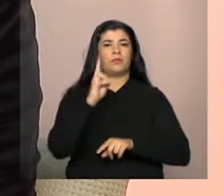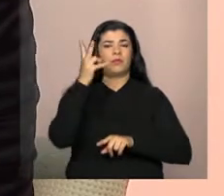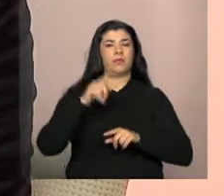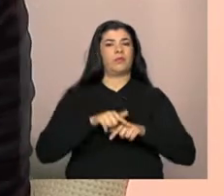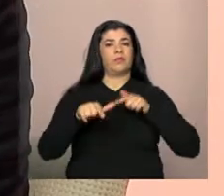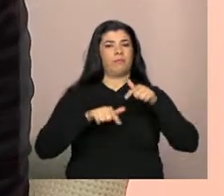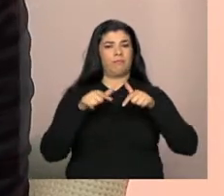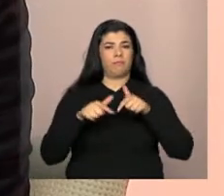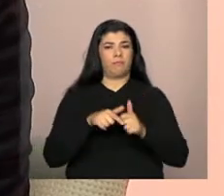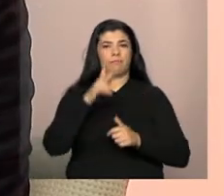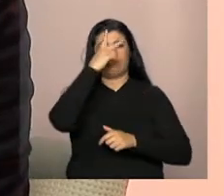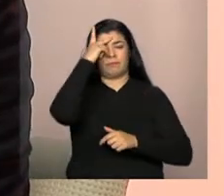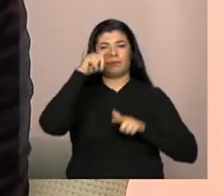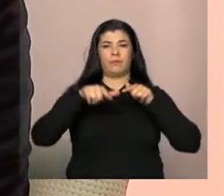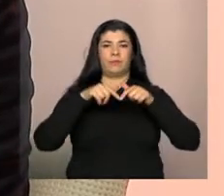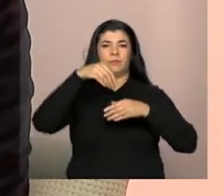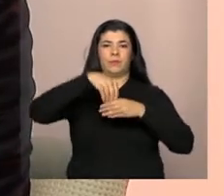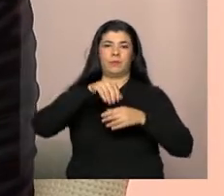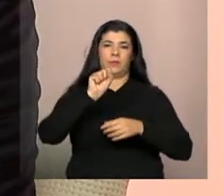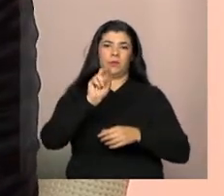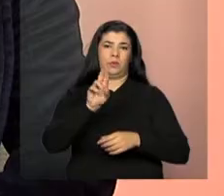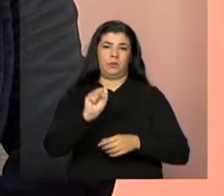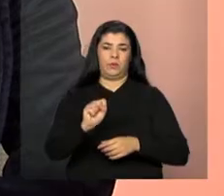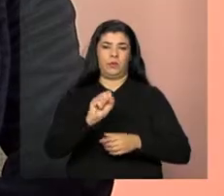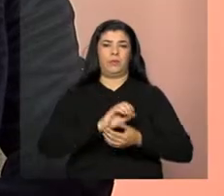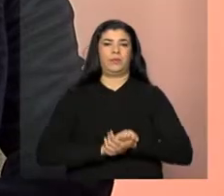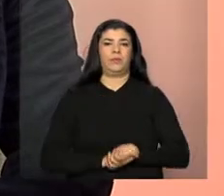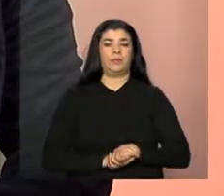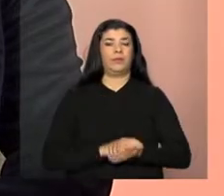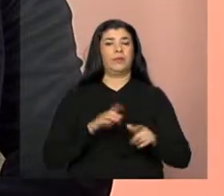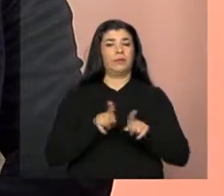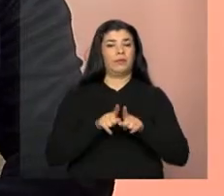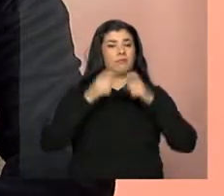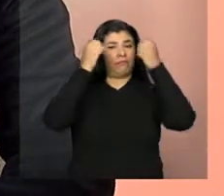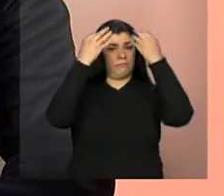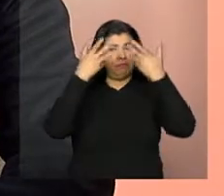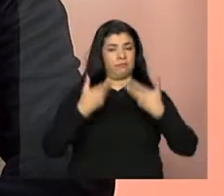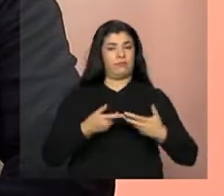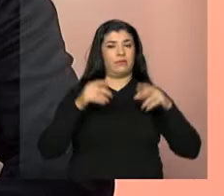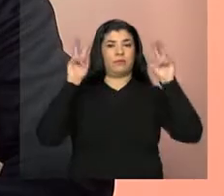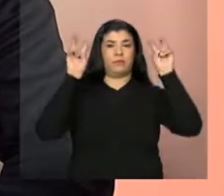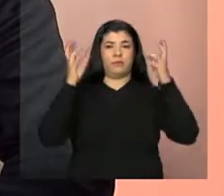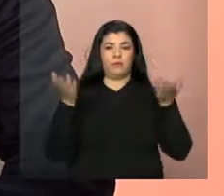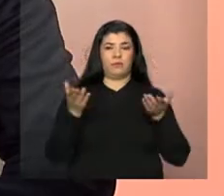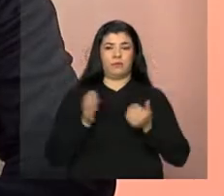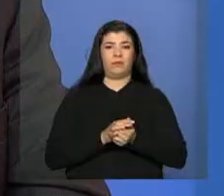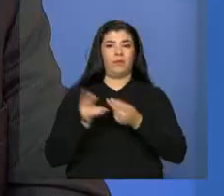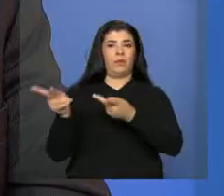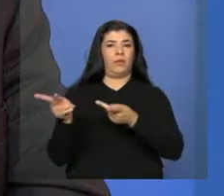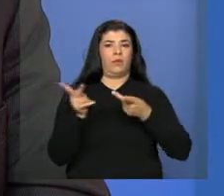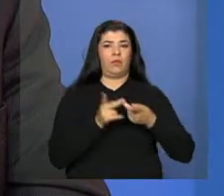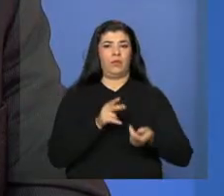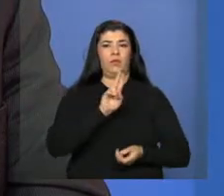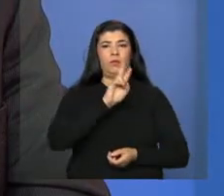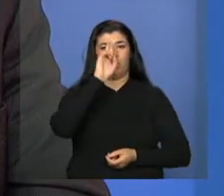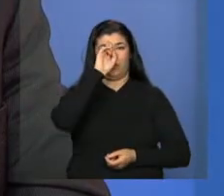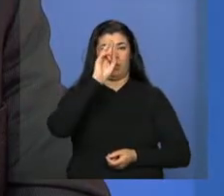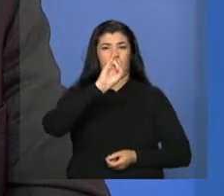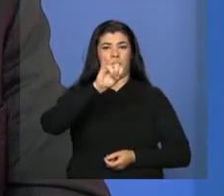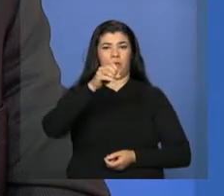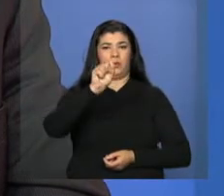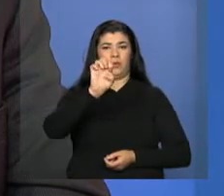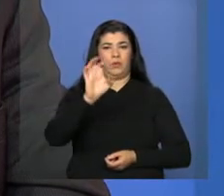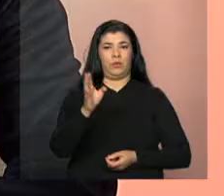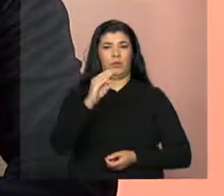valorização dos trabalhadores do SUAS. E para falar sobre esse assunto, convidamos José Cruz, diretor de